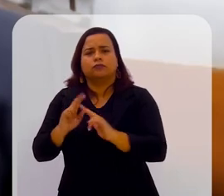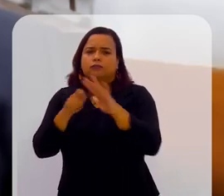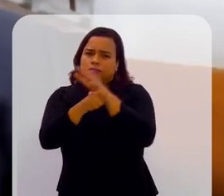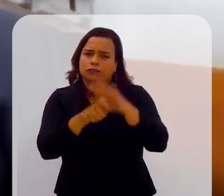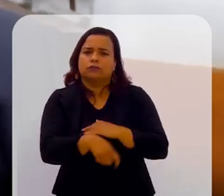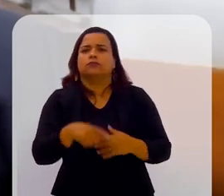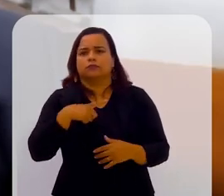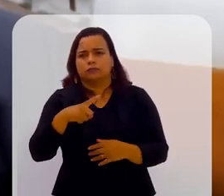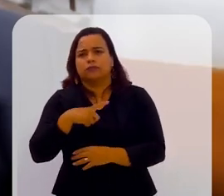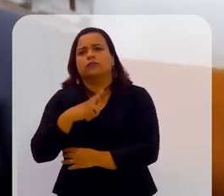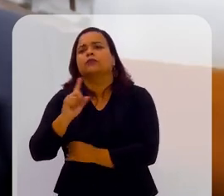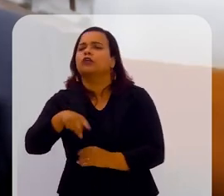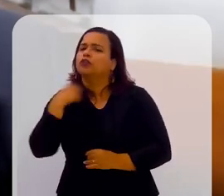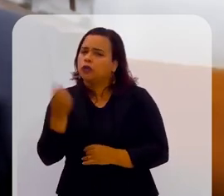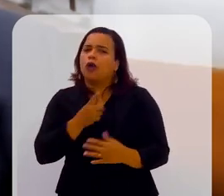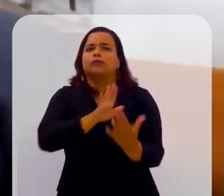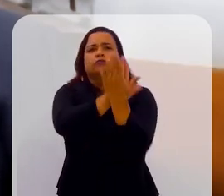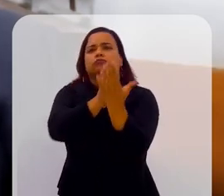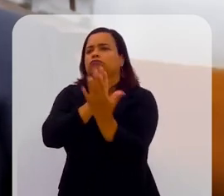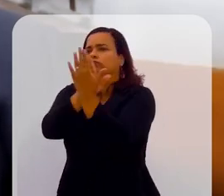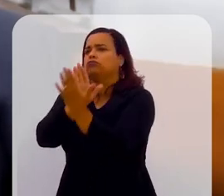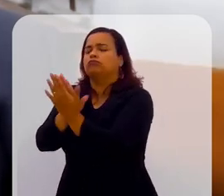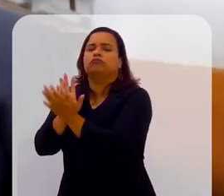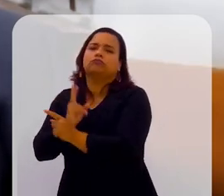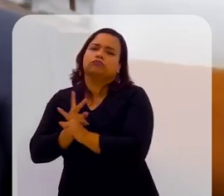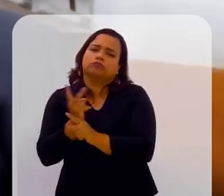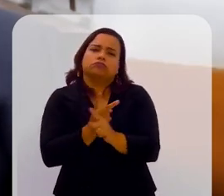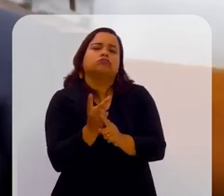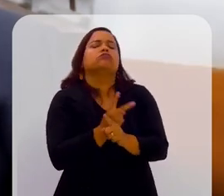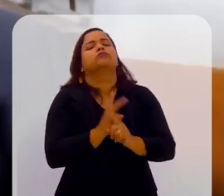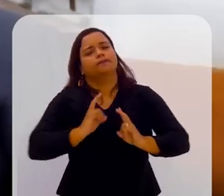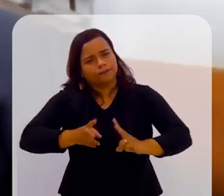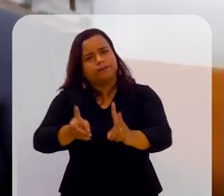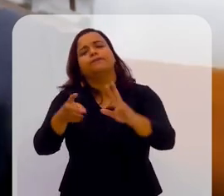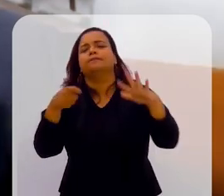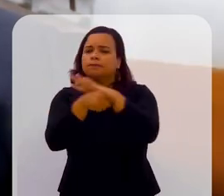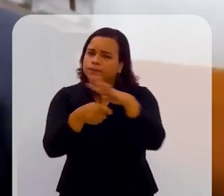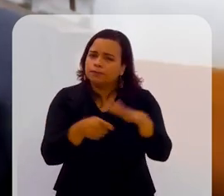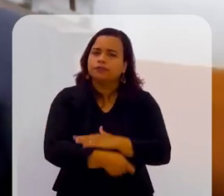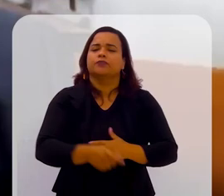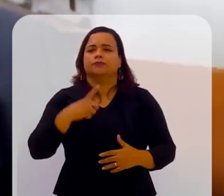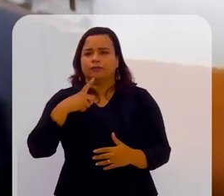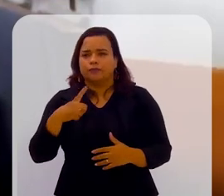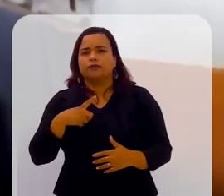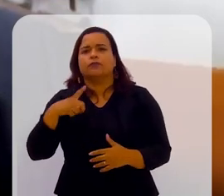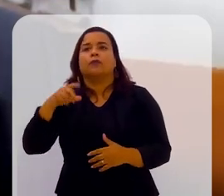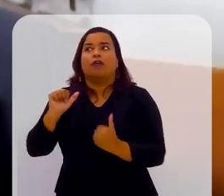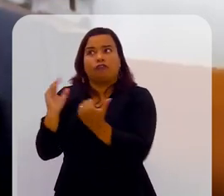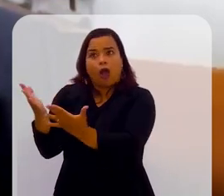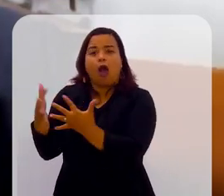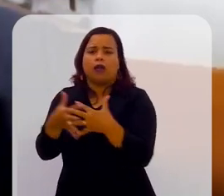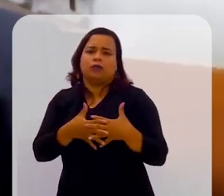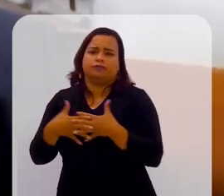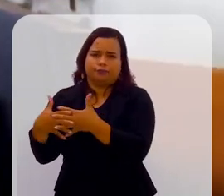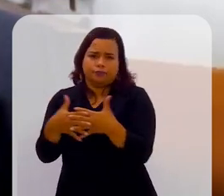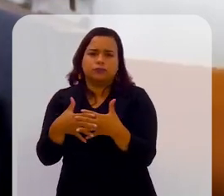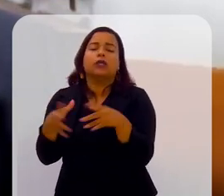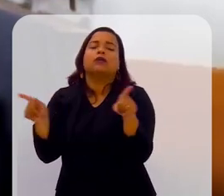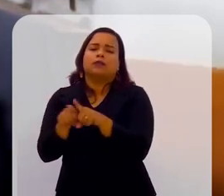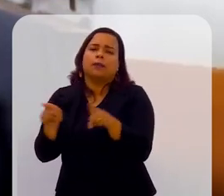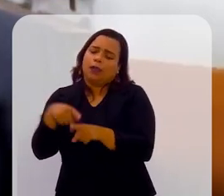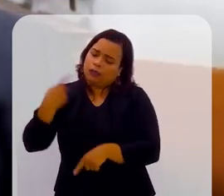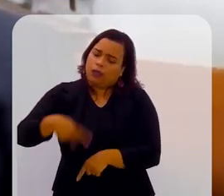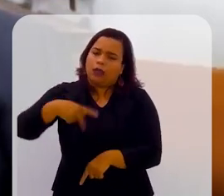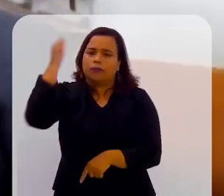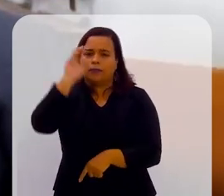conversa com pessoas e capta recursos tanto de investidores americanos quanto de